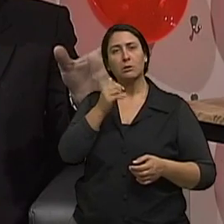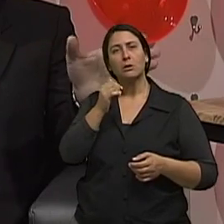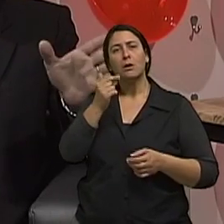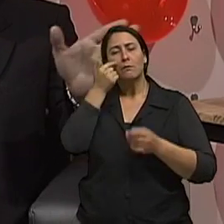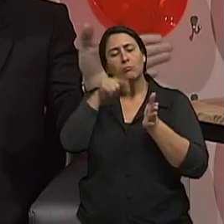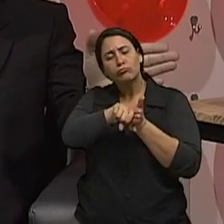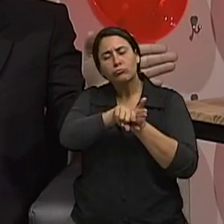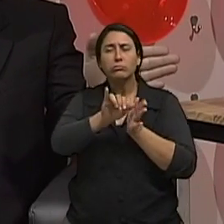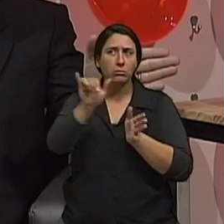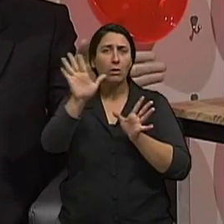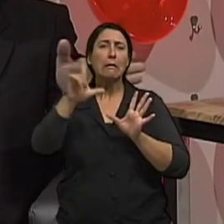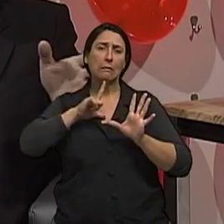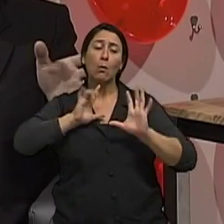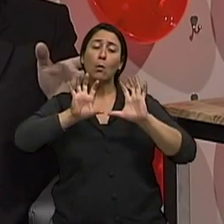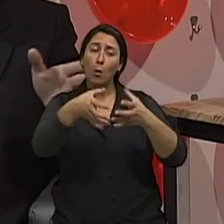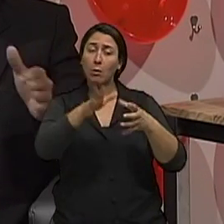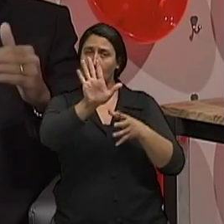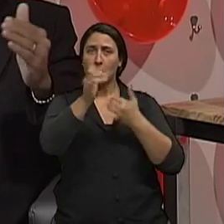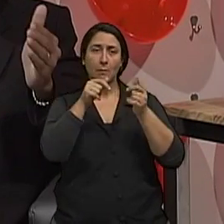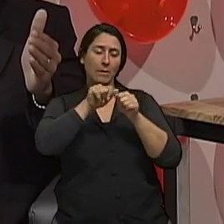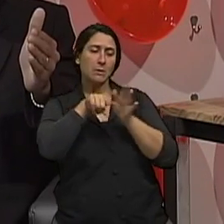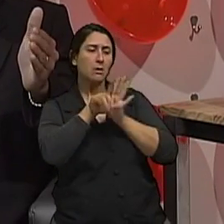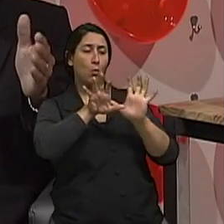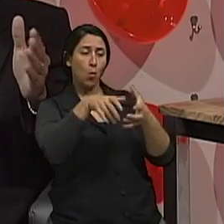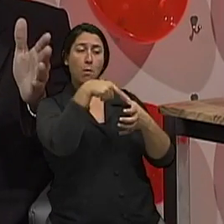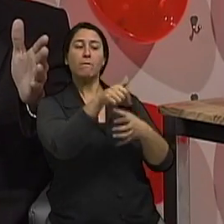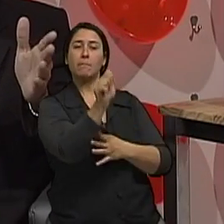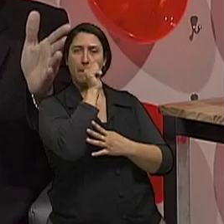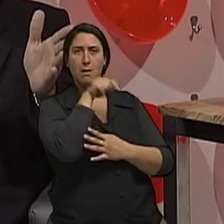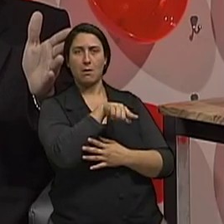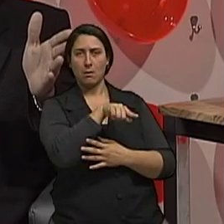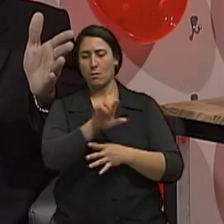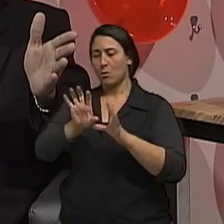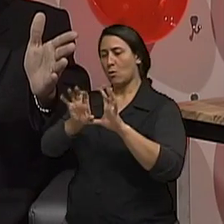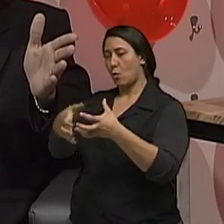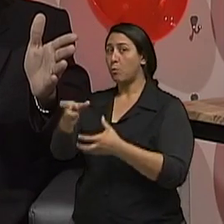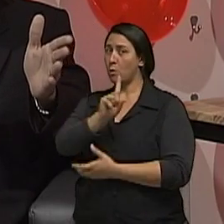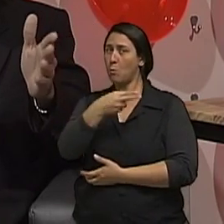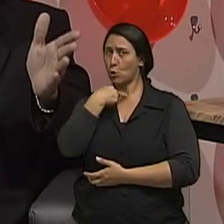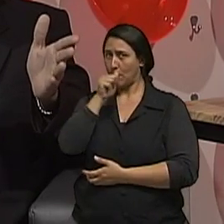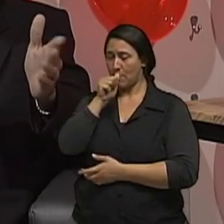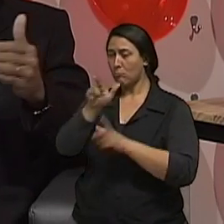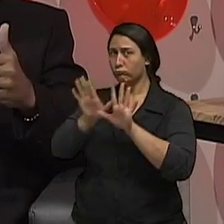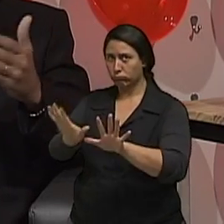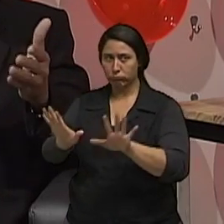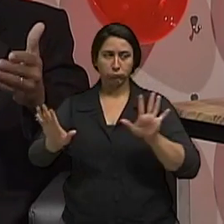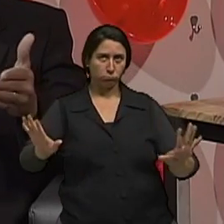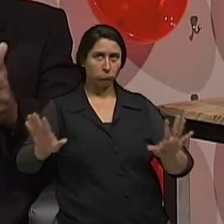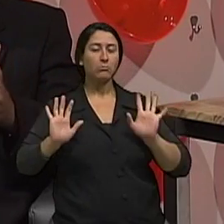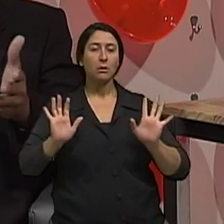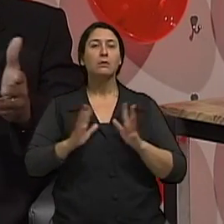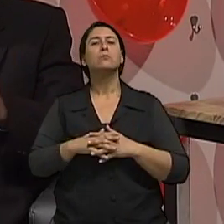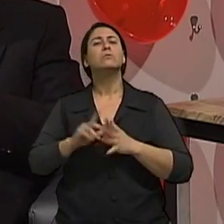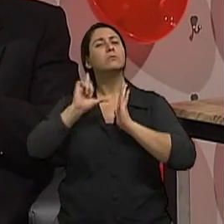pesquisadores, né? Um grupo vai beber, o outro grupo não vai beber, acompanhamos esses vírus por 10 anos. Não podemos fazer isso eticamente, não seria... Então, nós temos